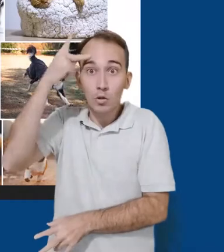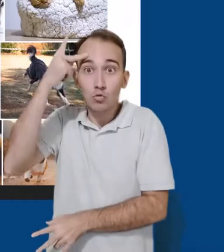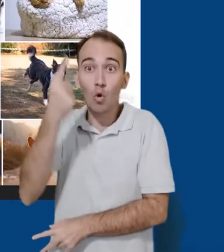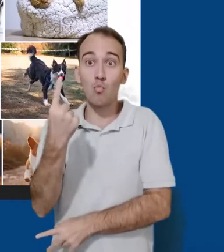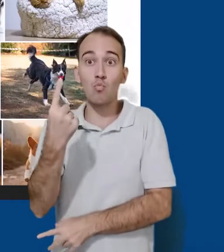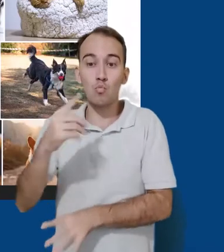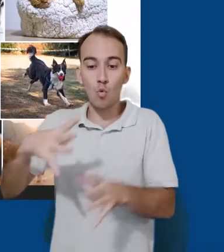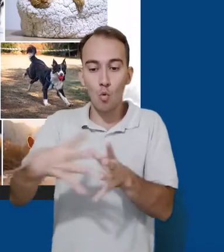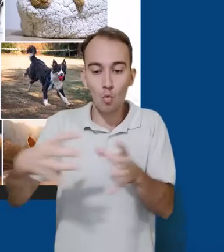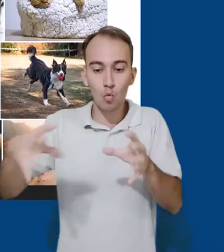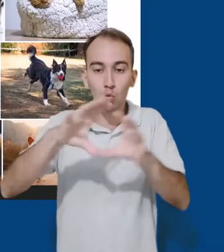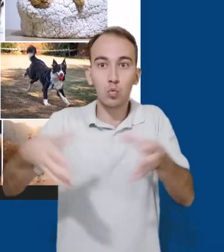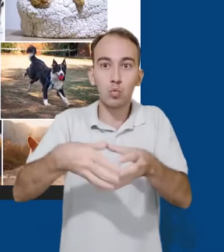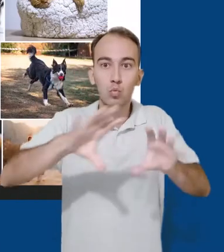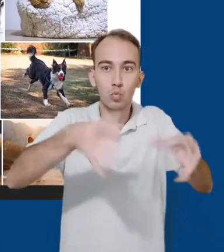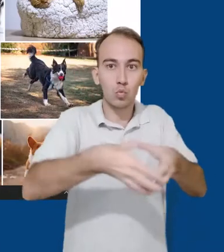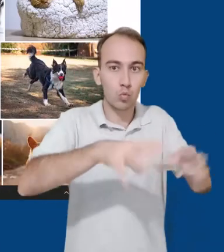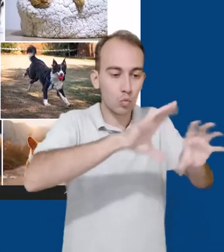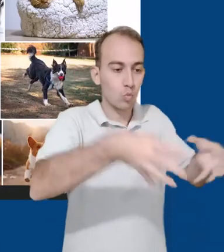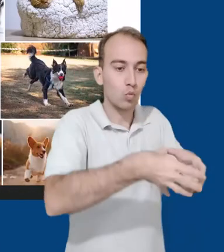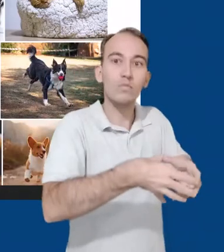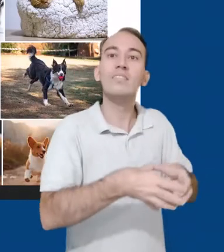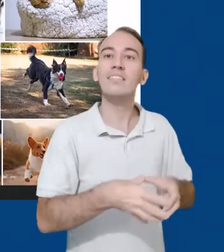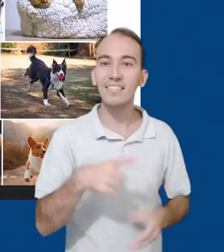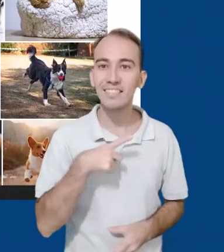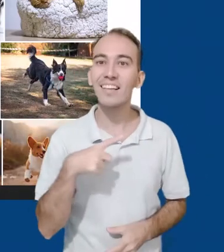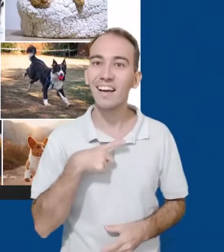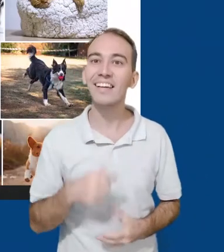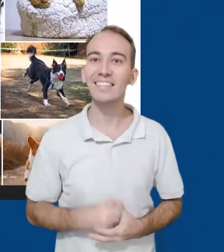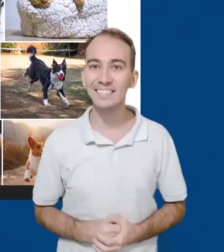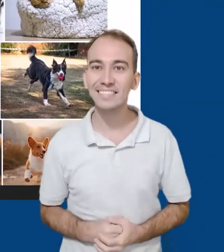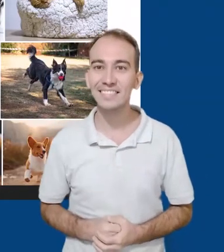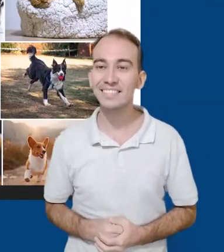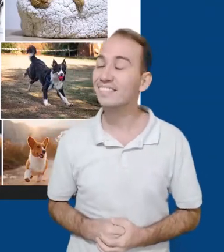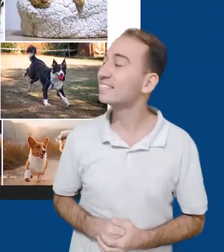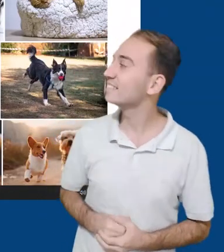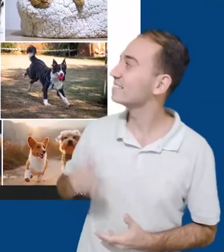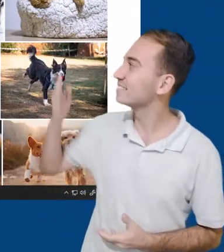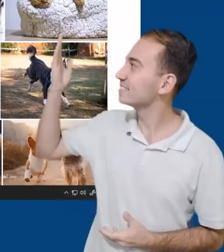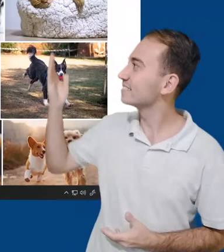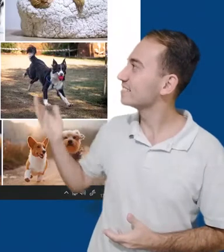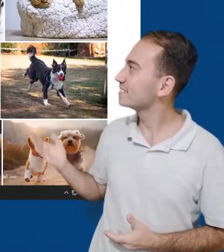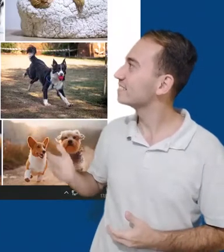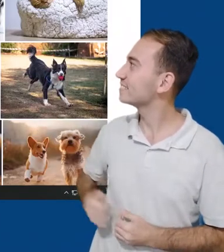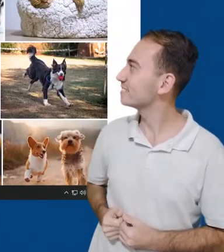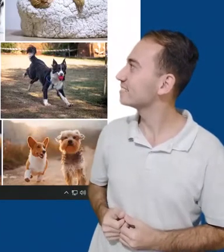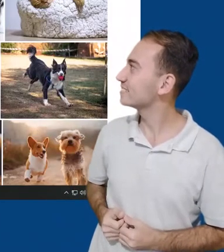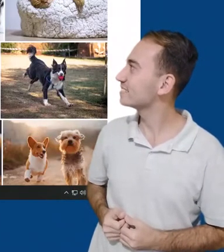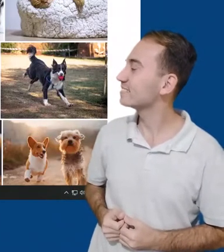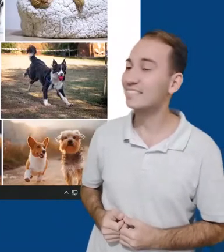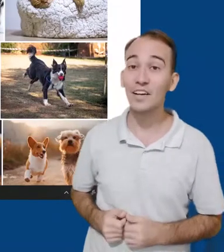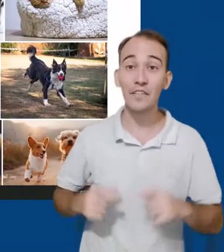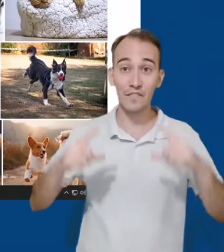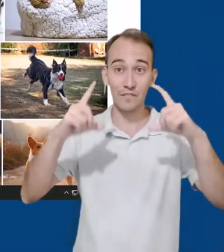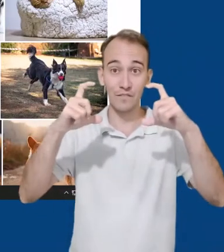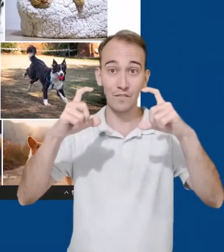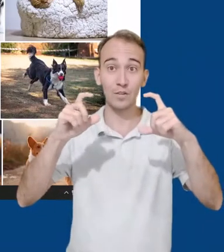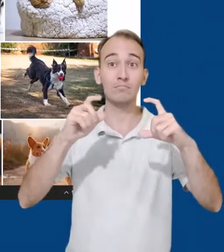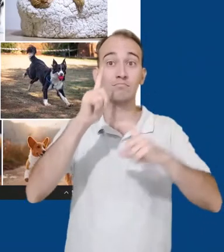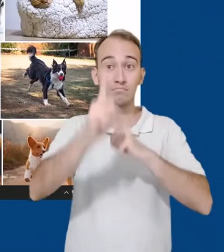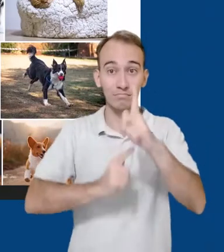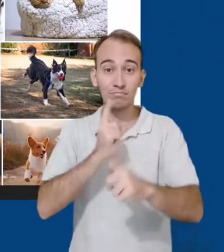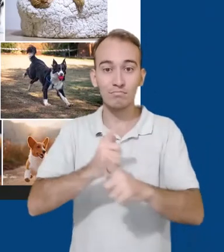opção de fazer upload para adicionar fotos do nosso computador. Na tela inicial do Google